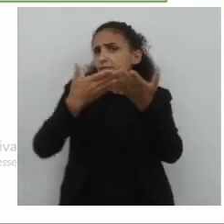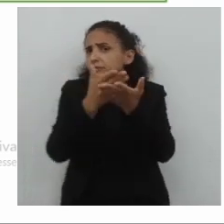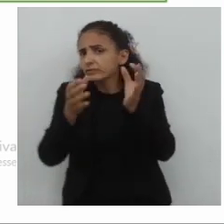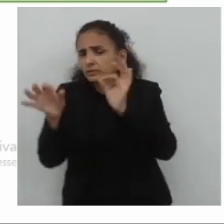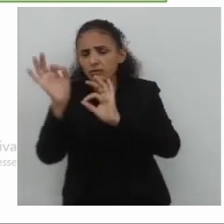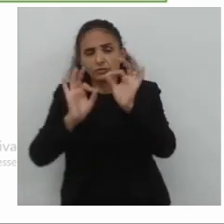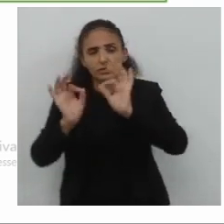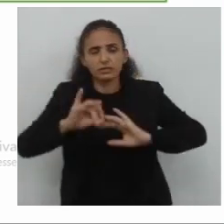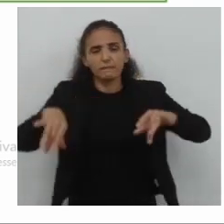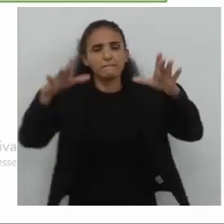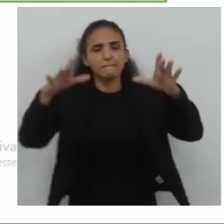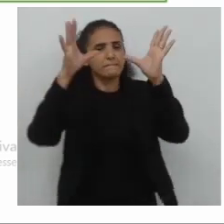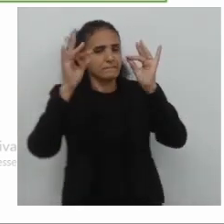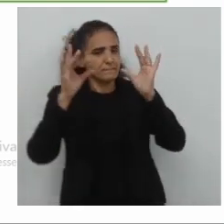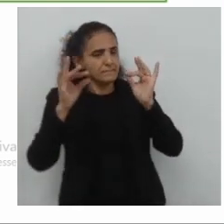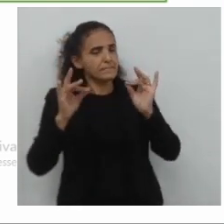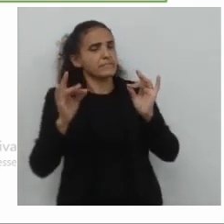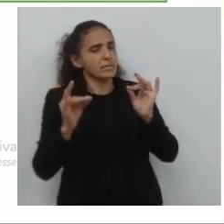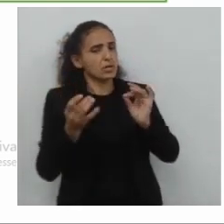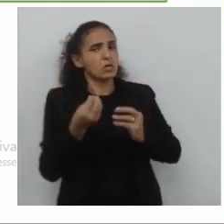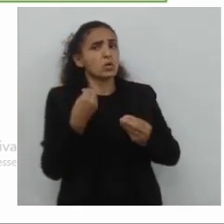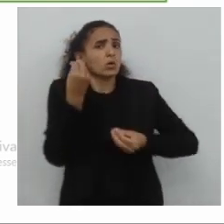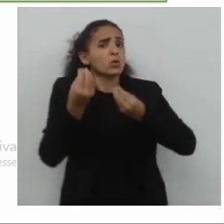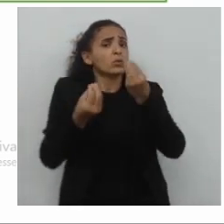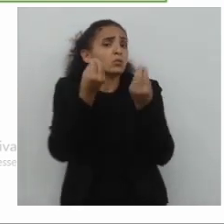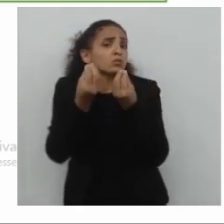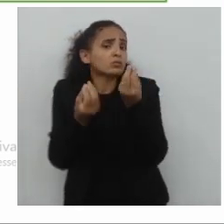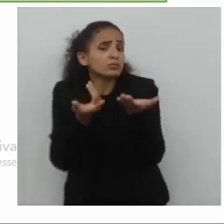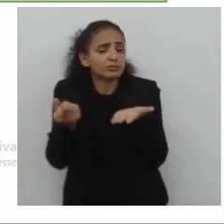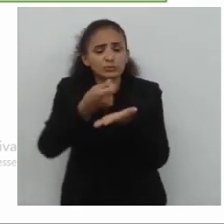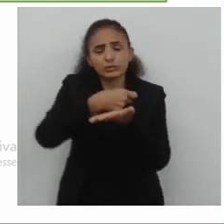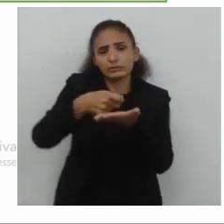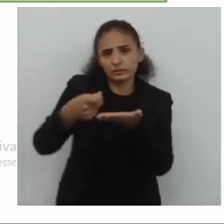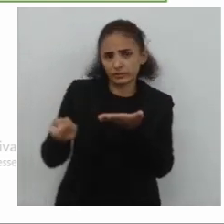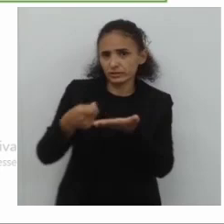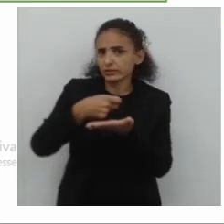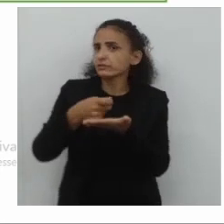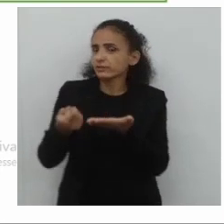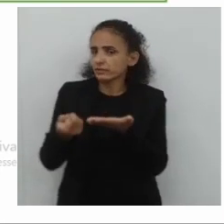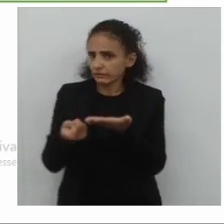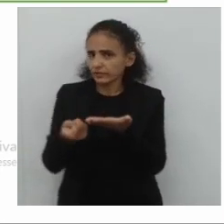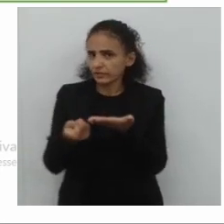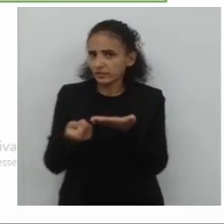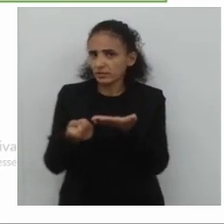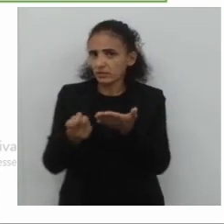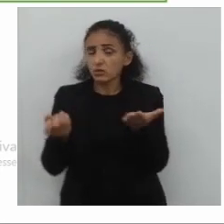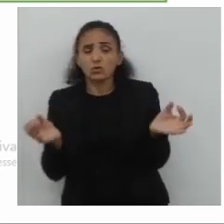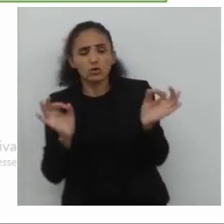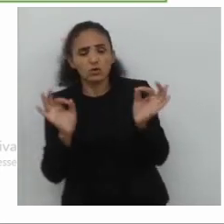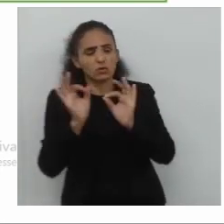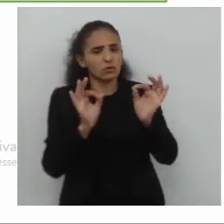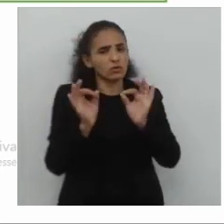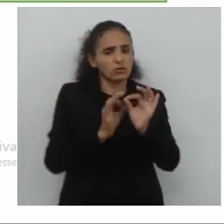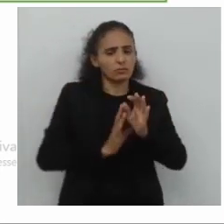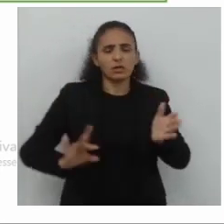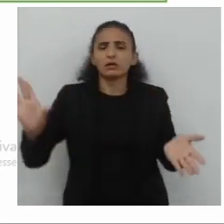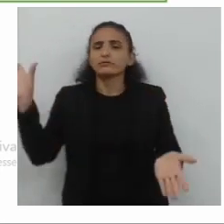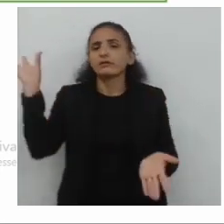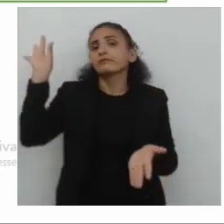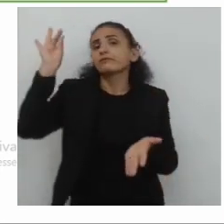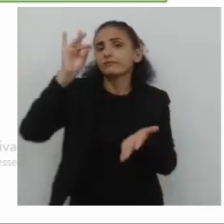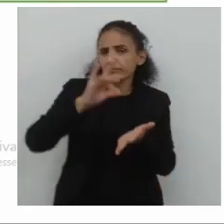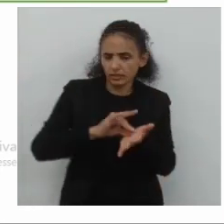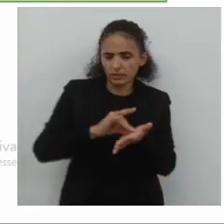situacionalidade tem a ver com o modo, como o tema, o assunto, deve ser abordado, com graça,